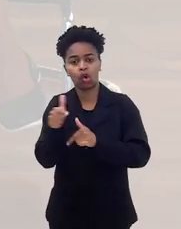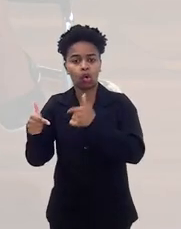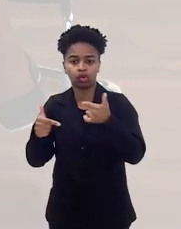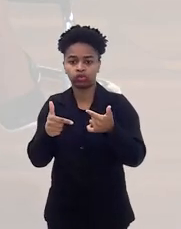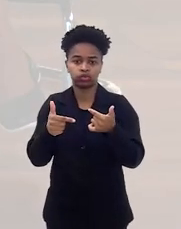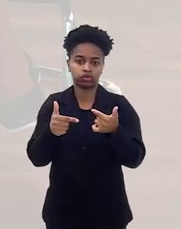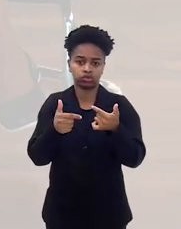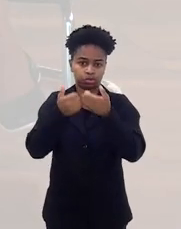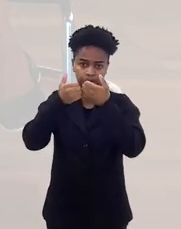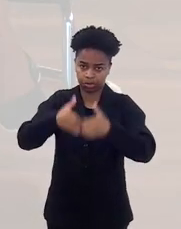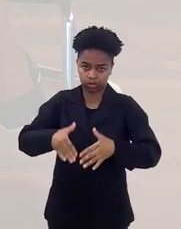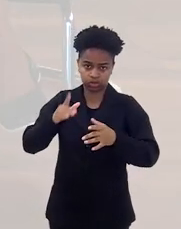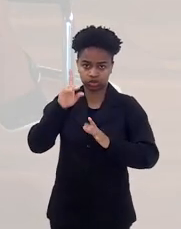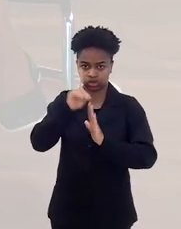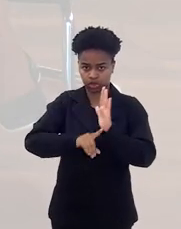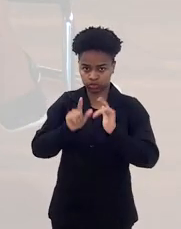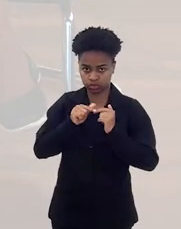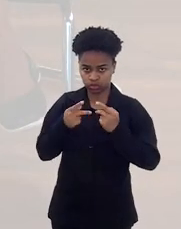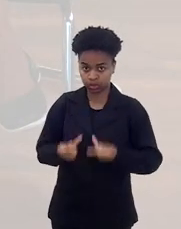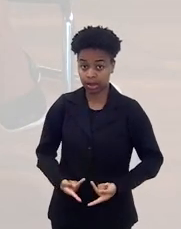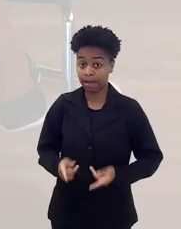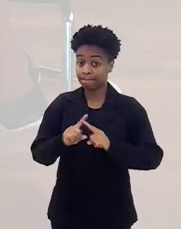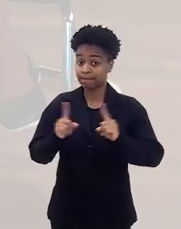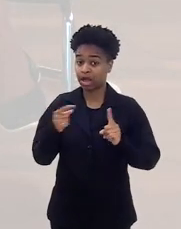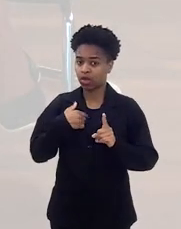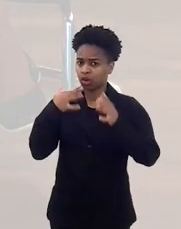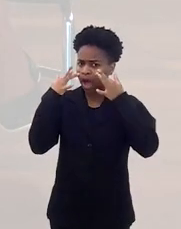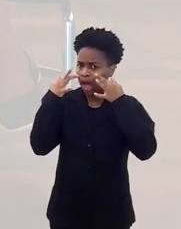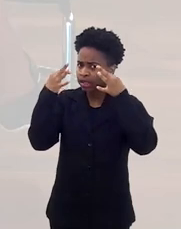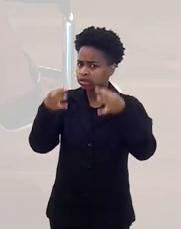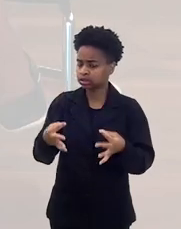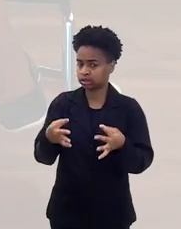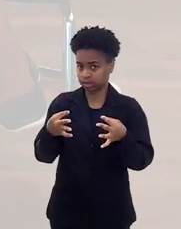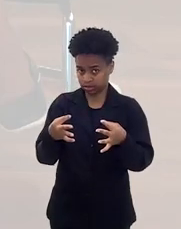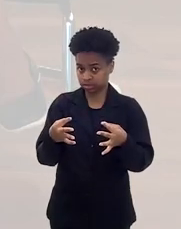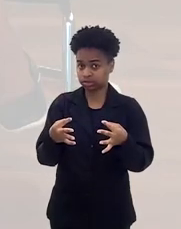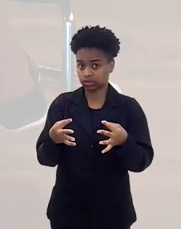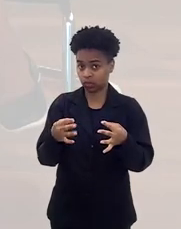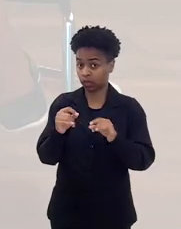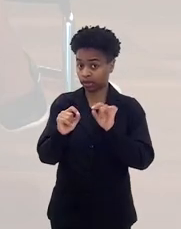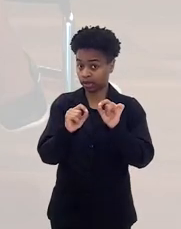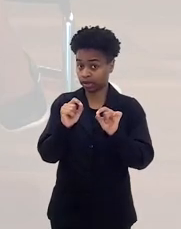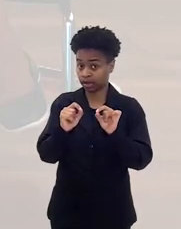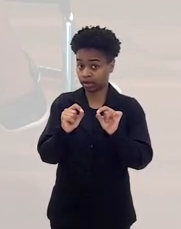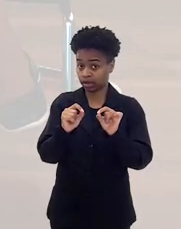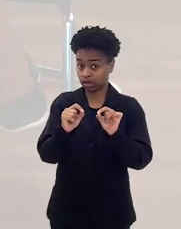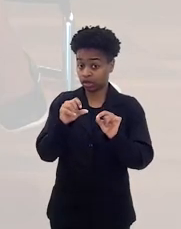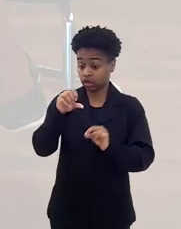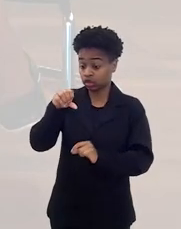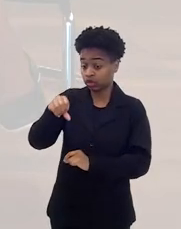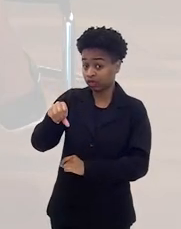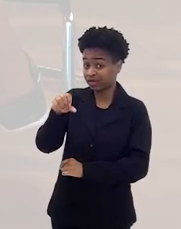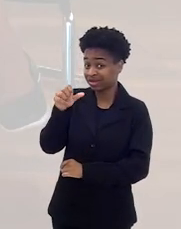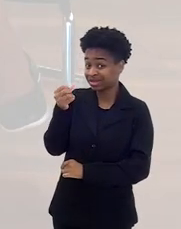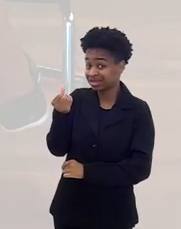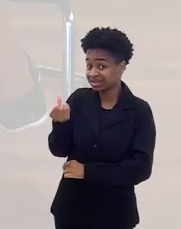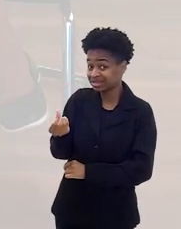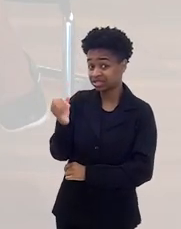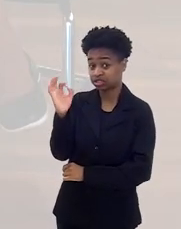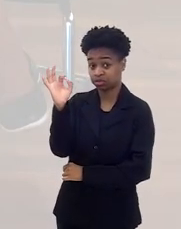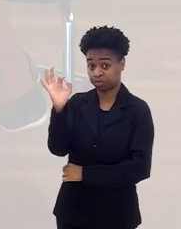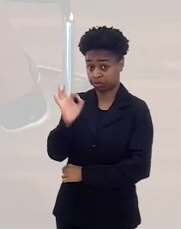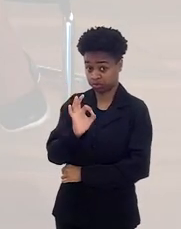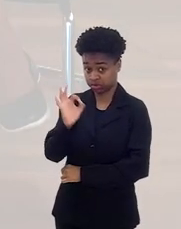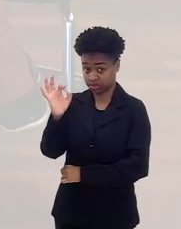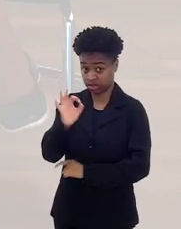violações de direitos humanos. Mas nos chama a atenção, deputada, e doutora Tuani, um número, 96